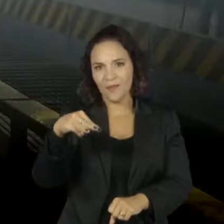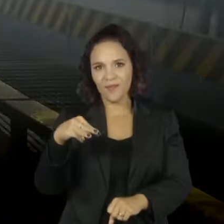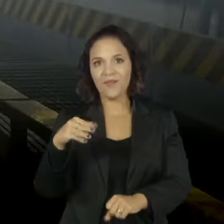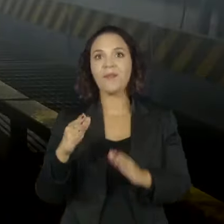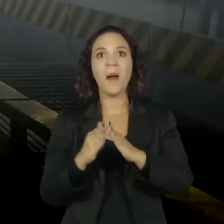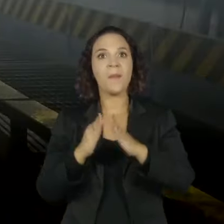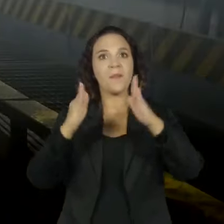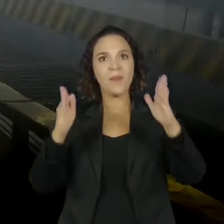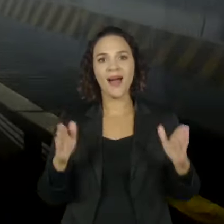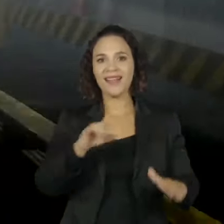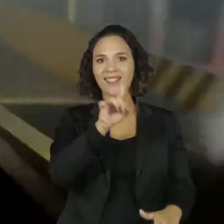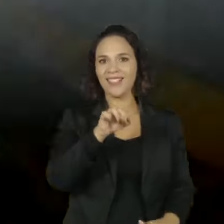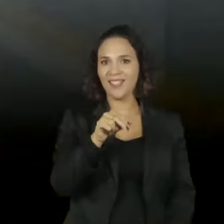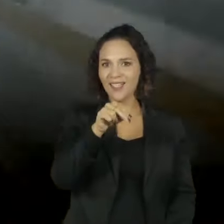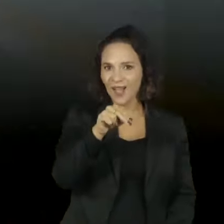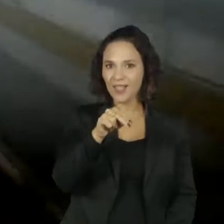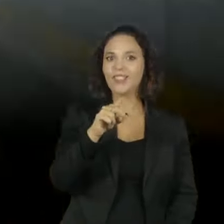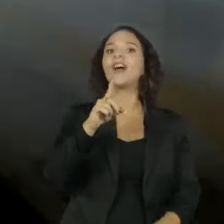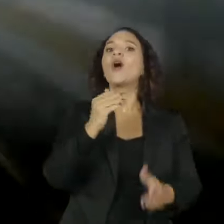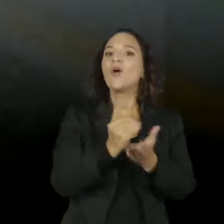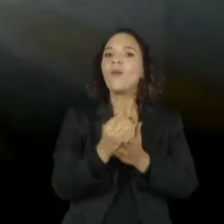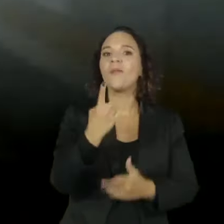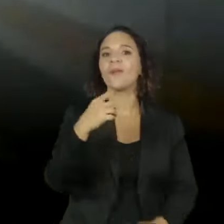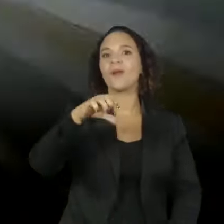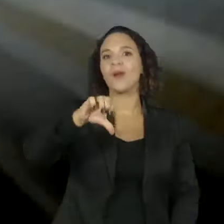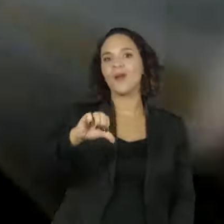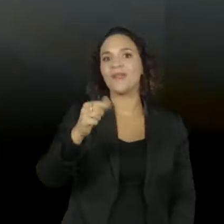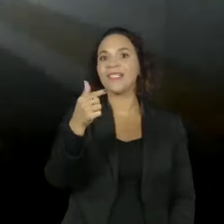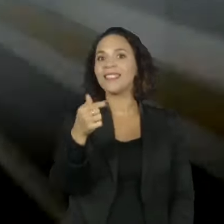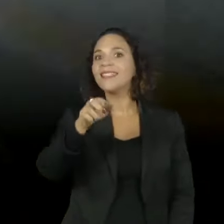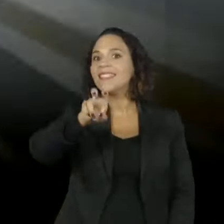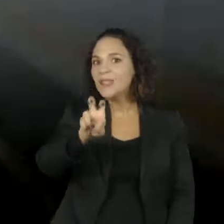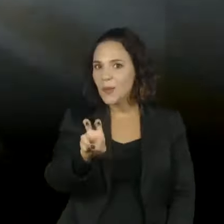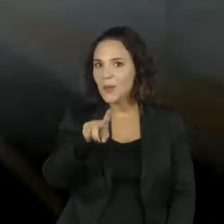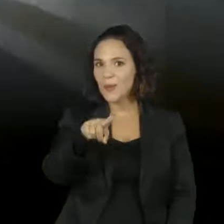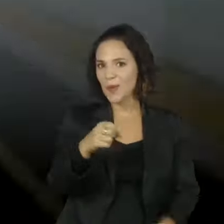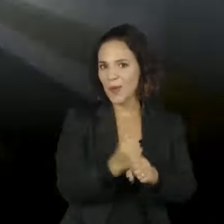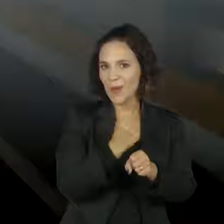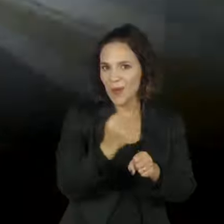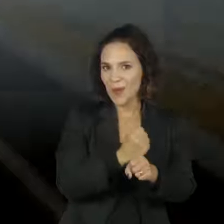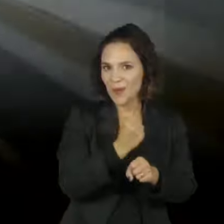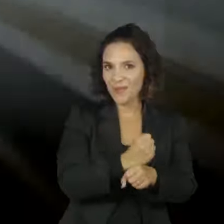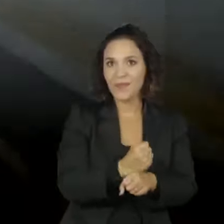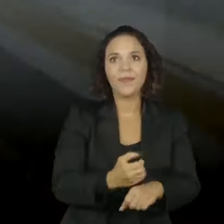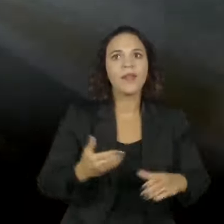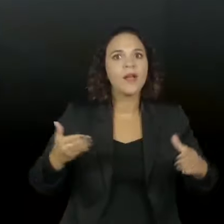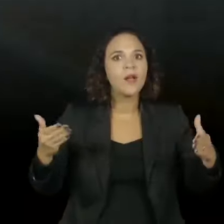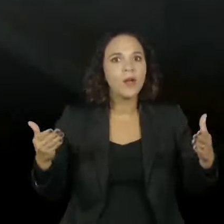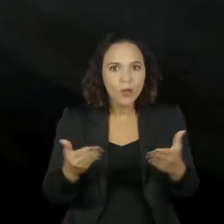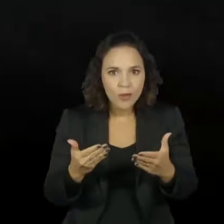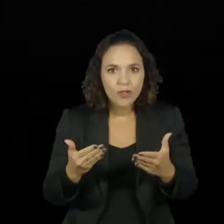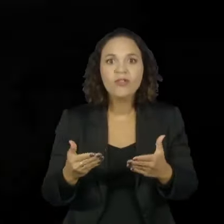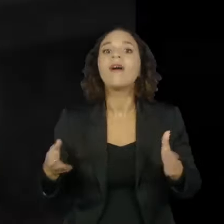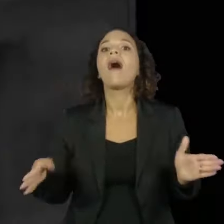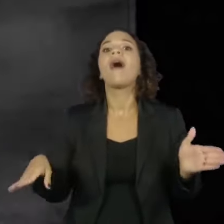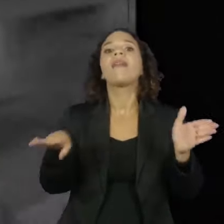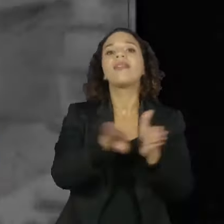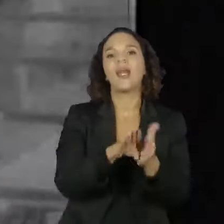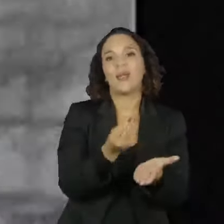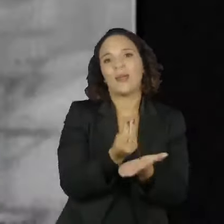sentido Zona Norte começou no ano seguinte, em 1975. E hoje, ela chega até o Tucuruvi.